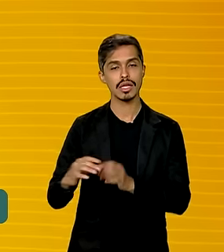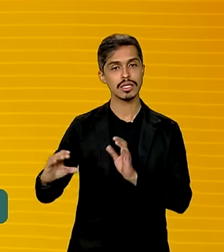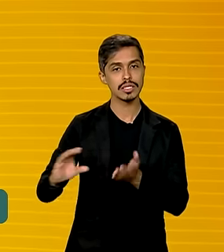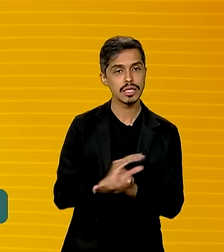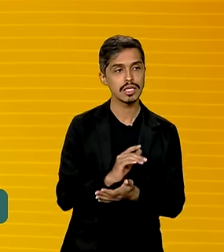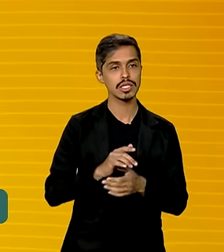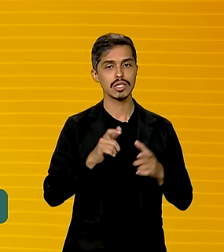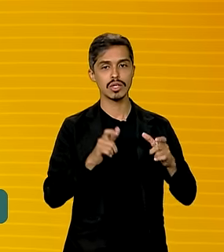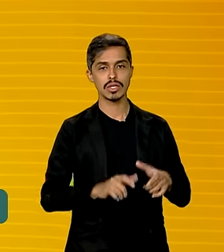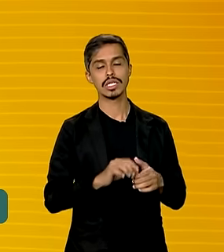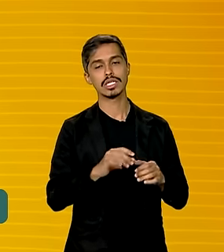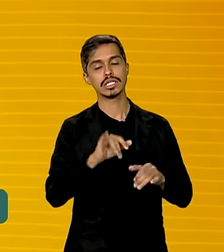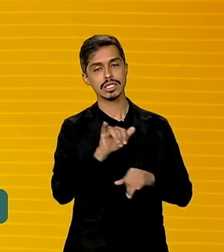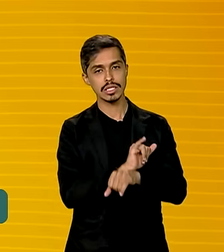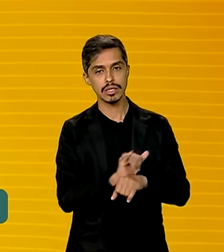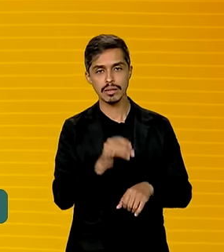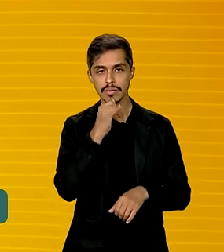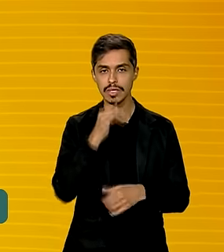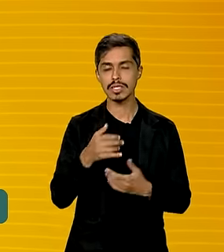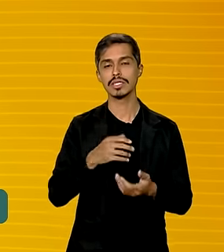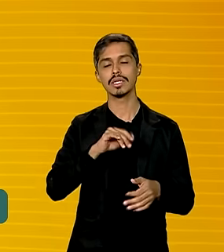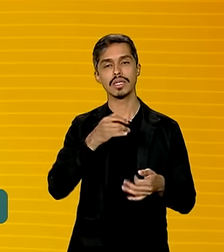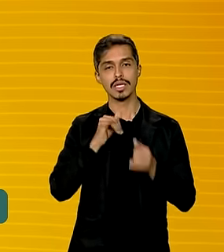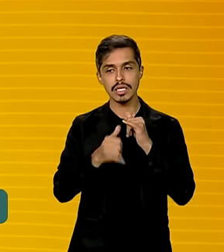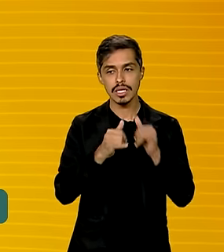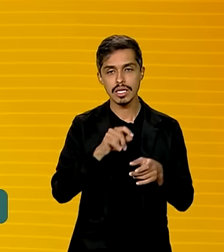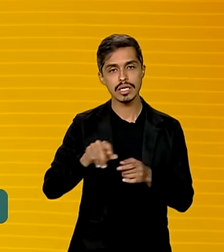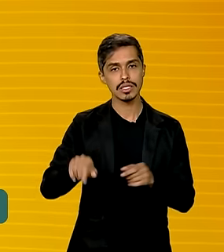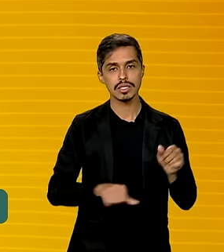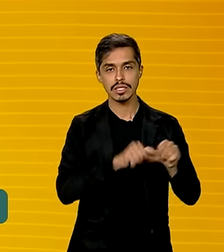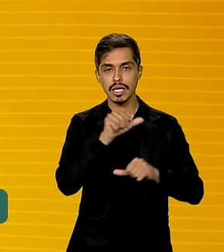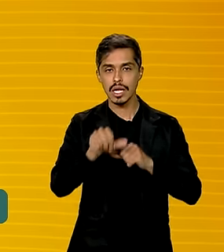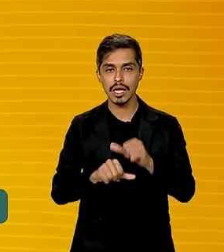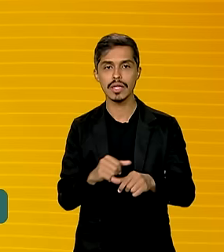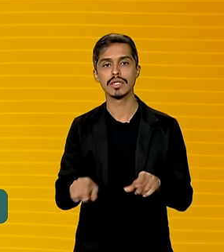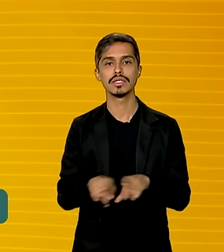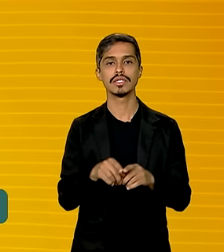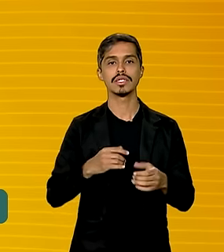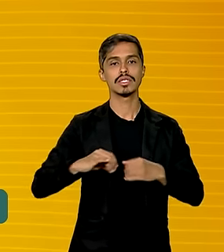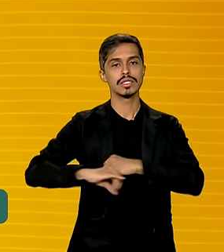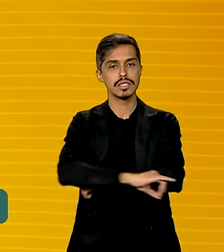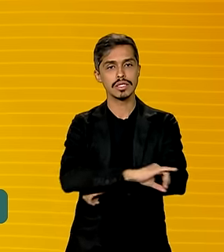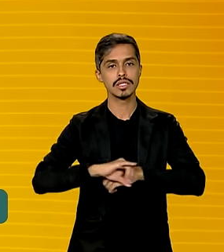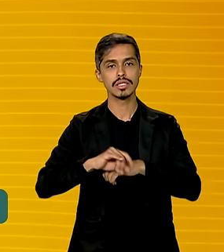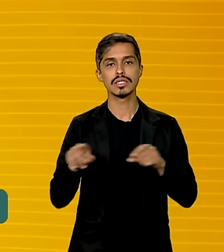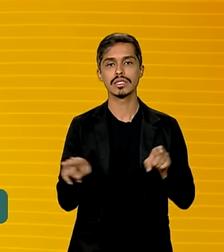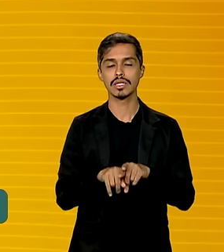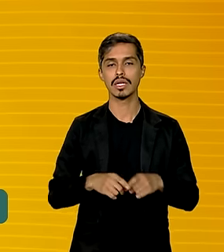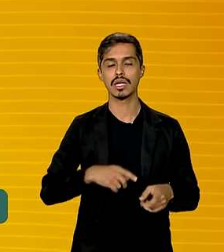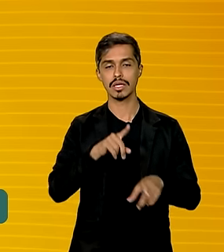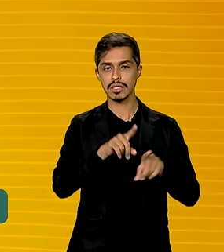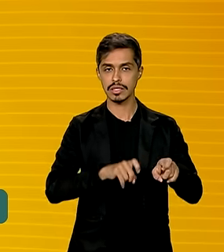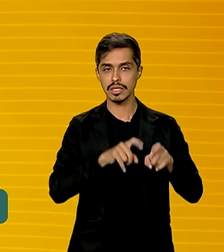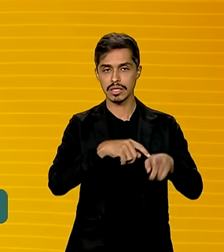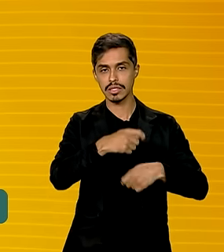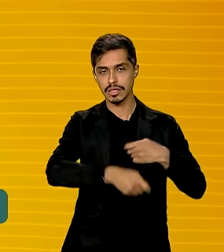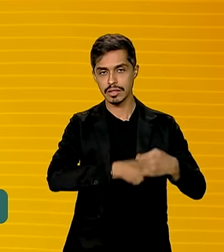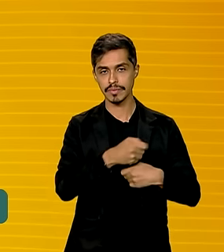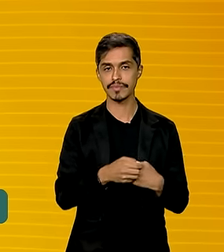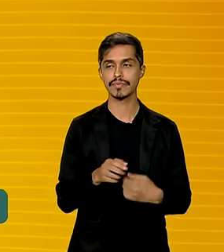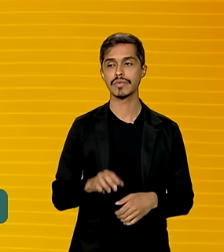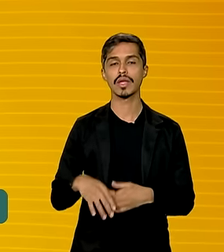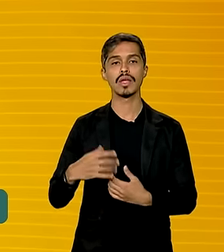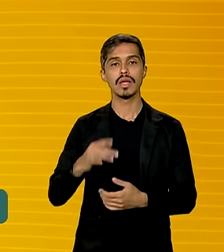estratégicas, como transição energética, infraestrutura e agronegócio. Alckmin e os ministros devem